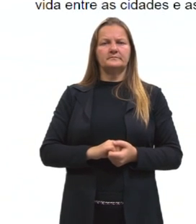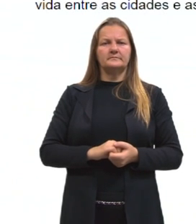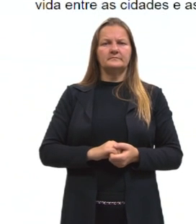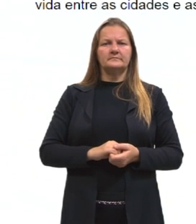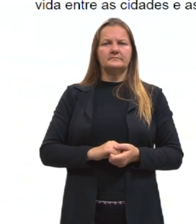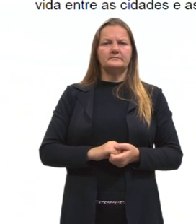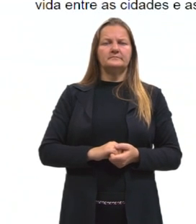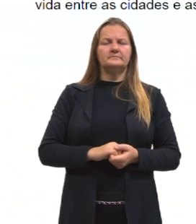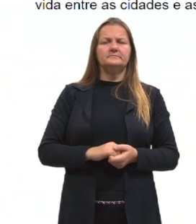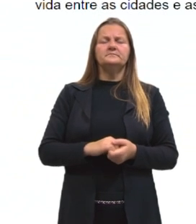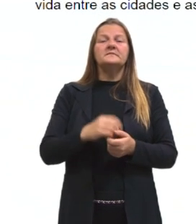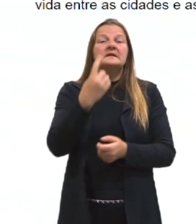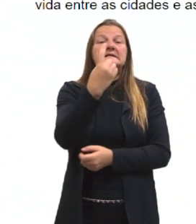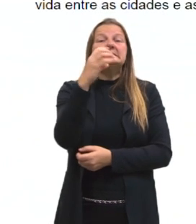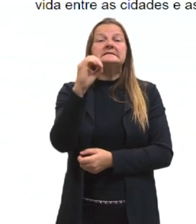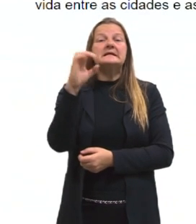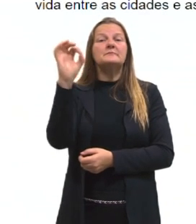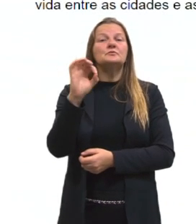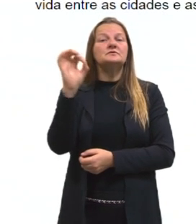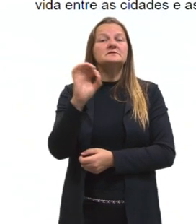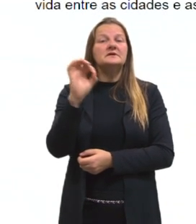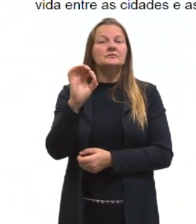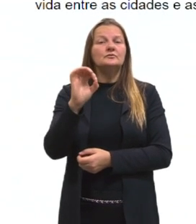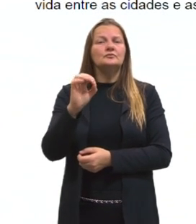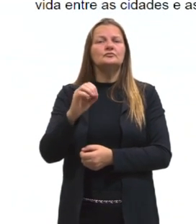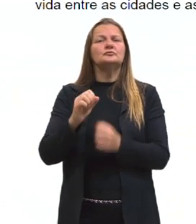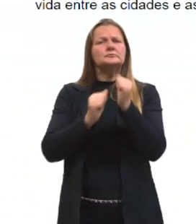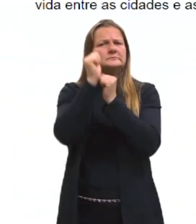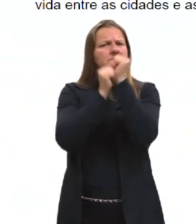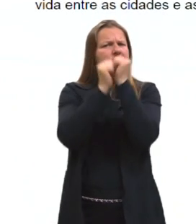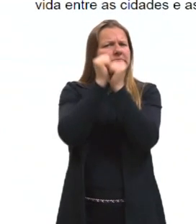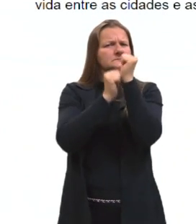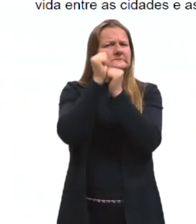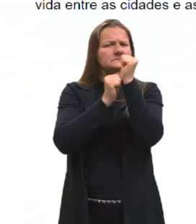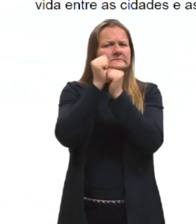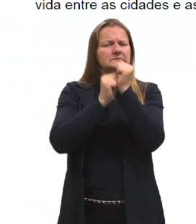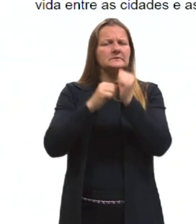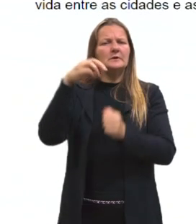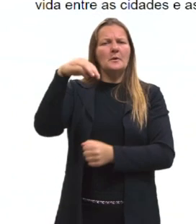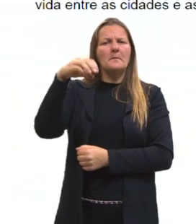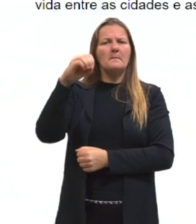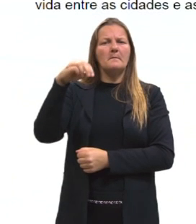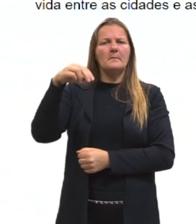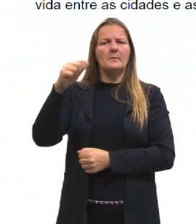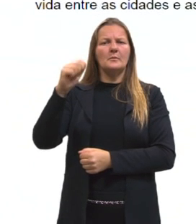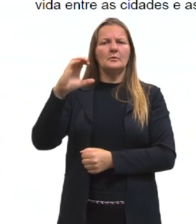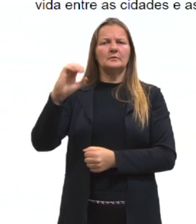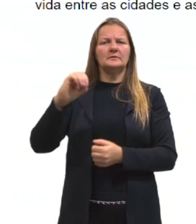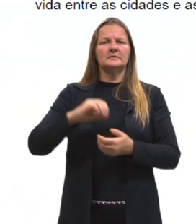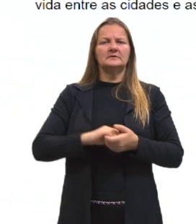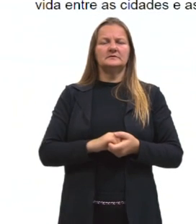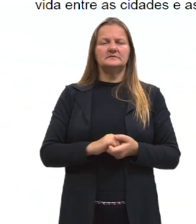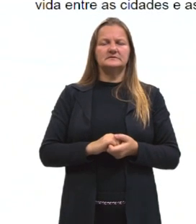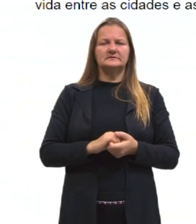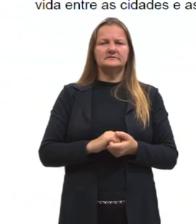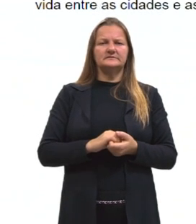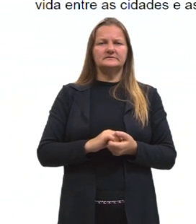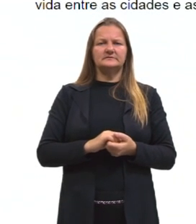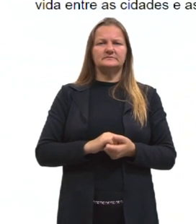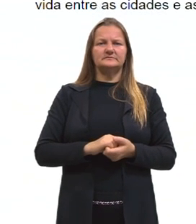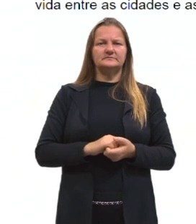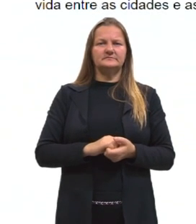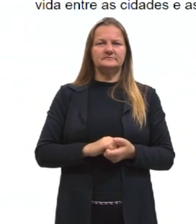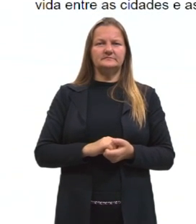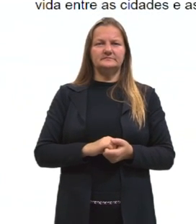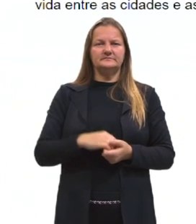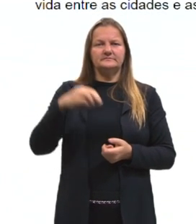% industrializado, então, não tem ninguém morando no campo, não existe campo em Mônaco, Mônaco é um país super pequeno, né, o